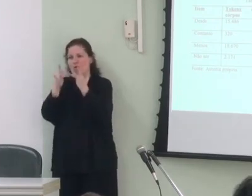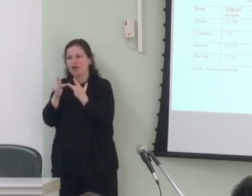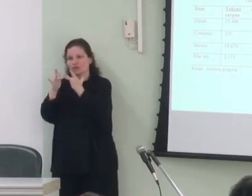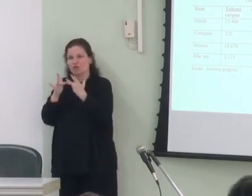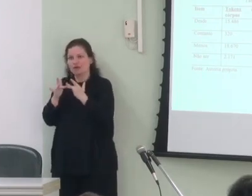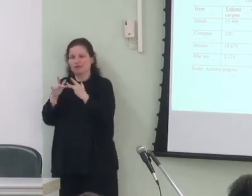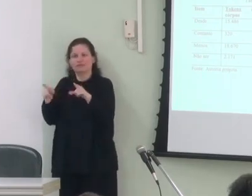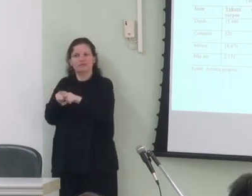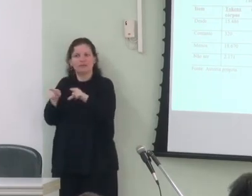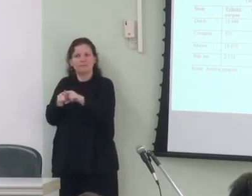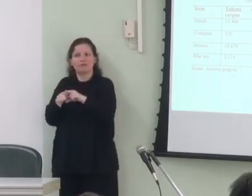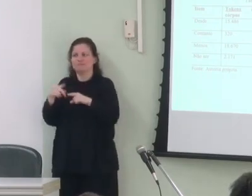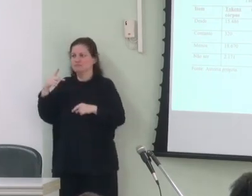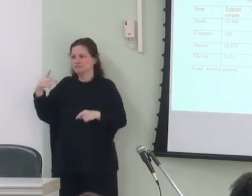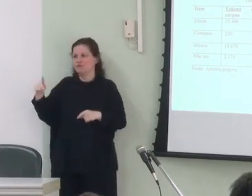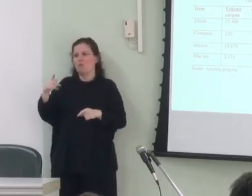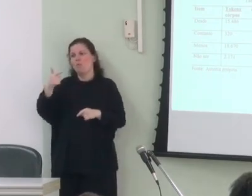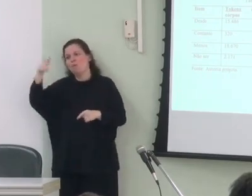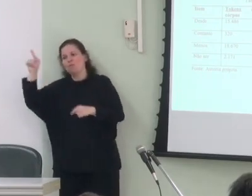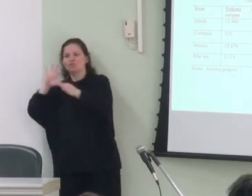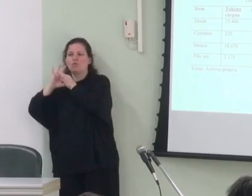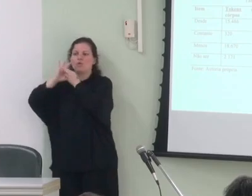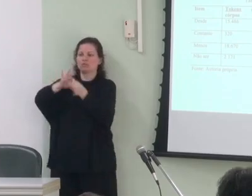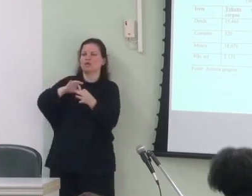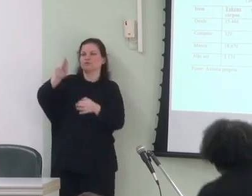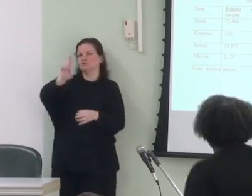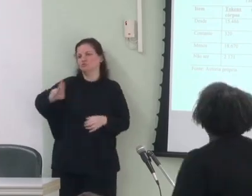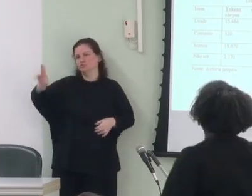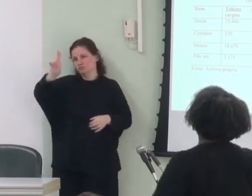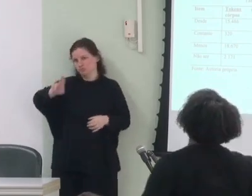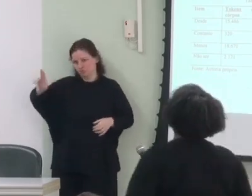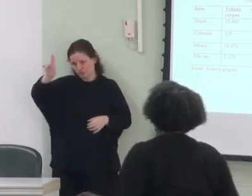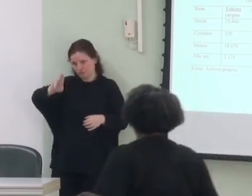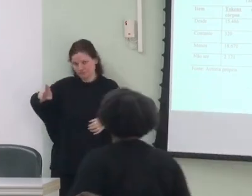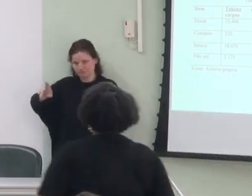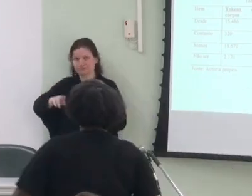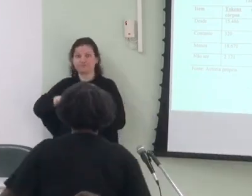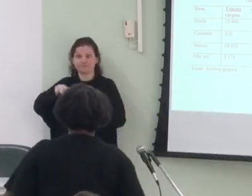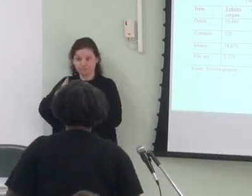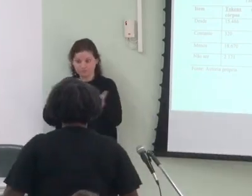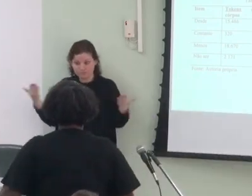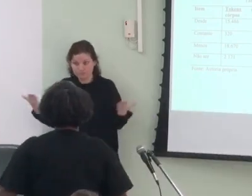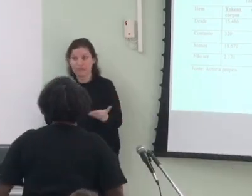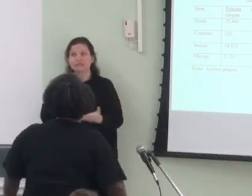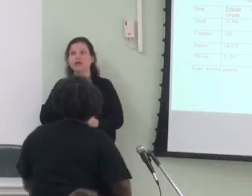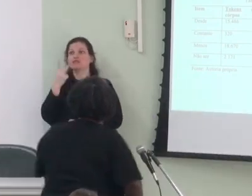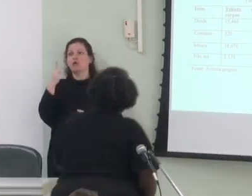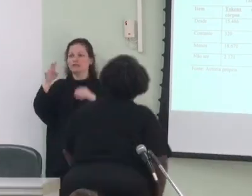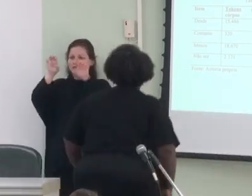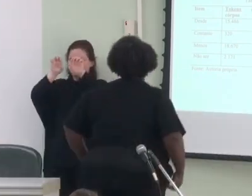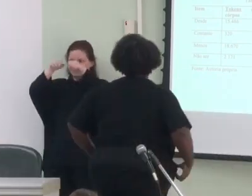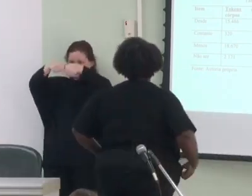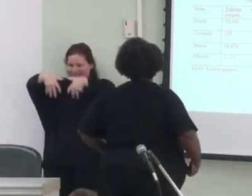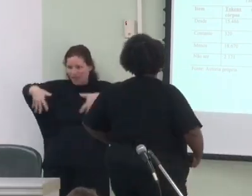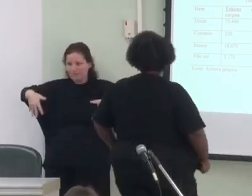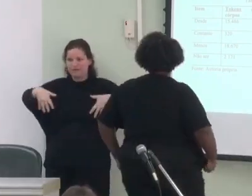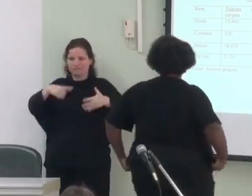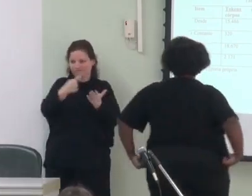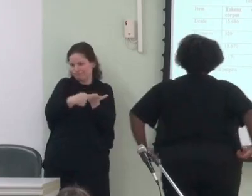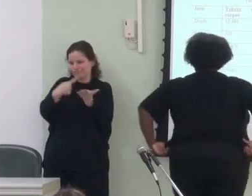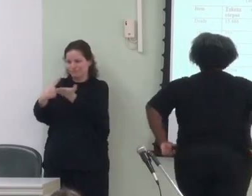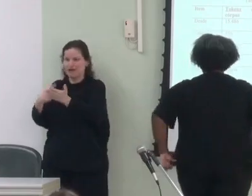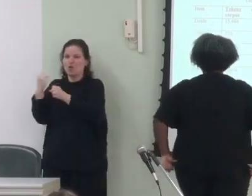e seus outros contextos de uso até aqui tenho dois subesquemas instanciados por